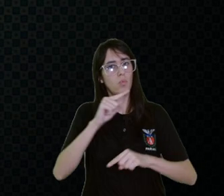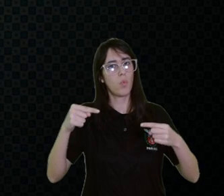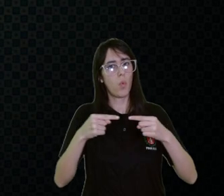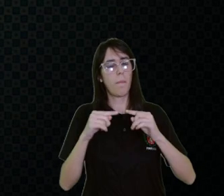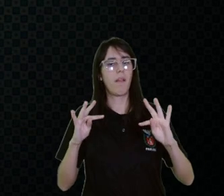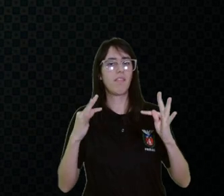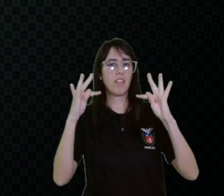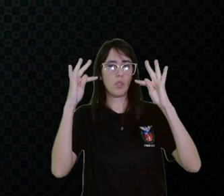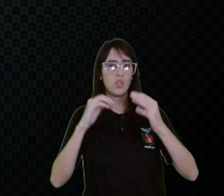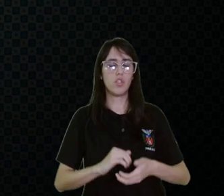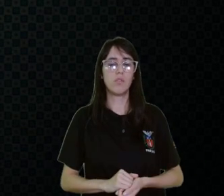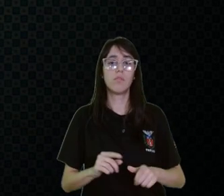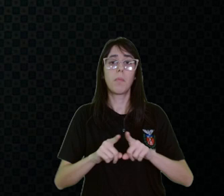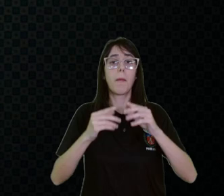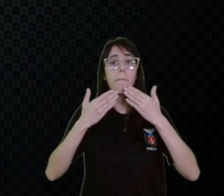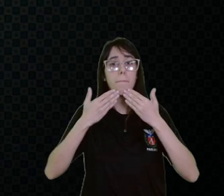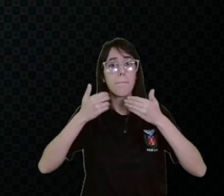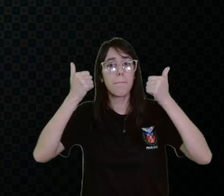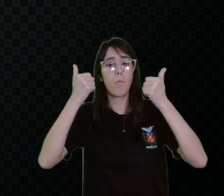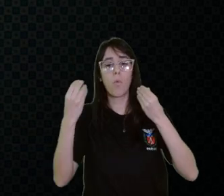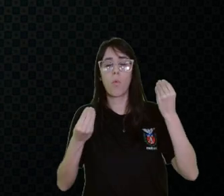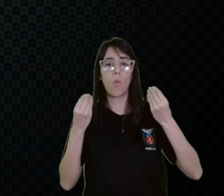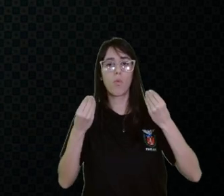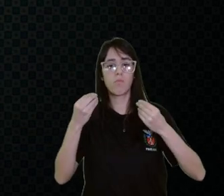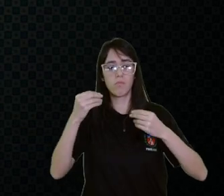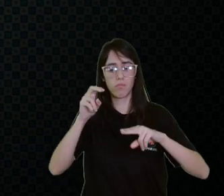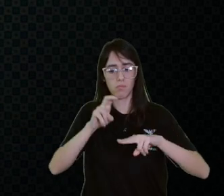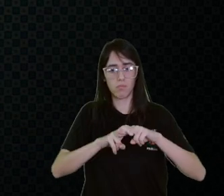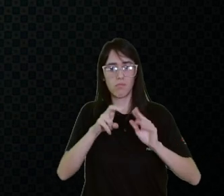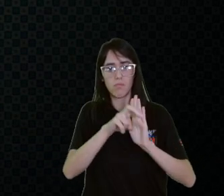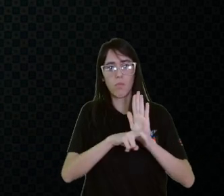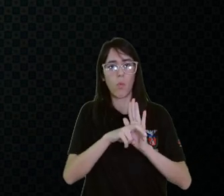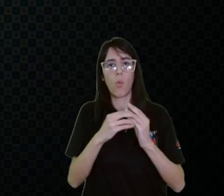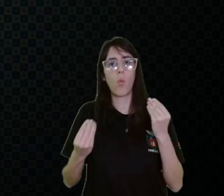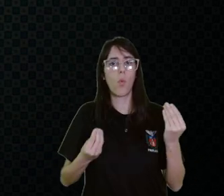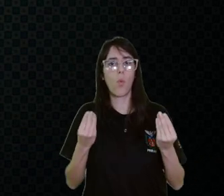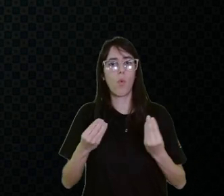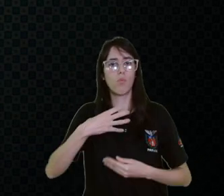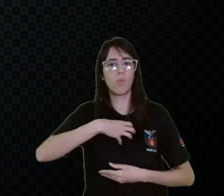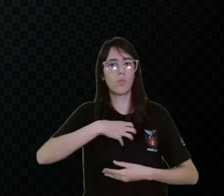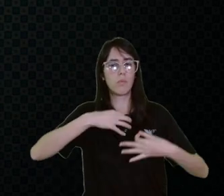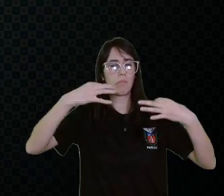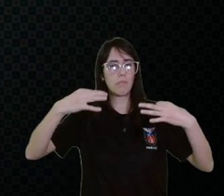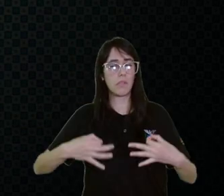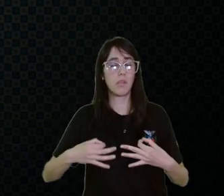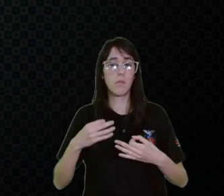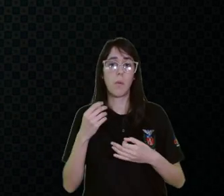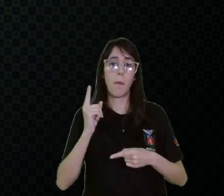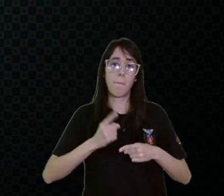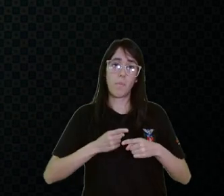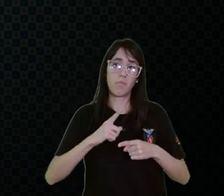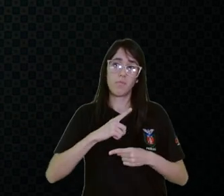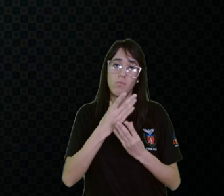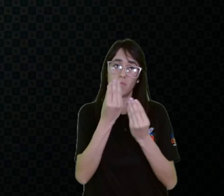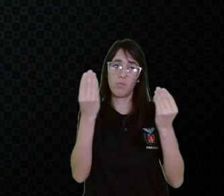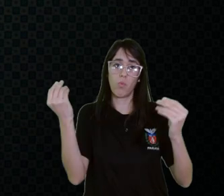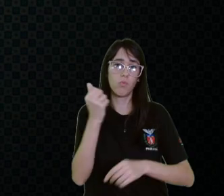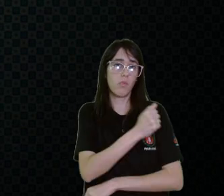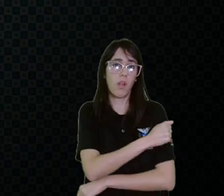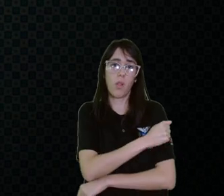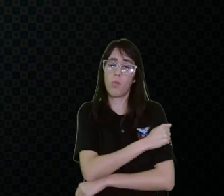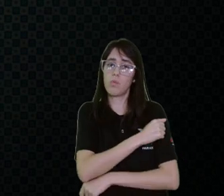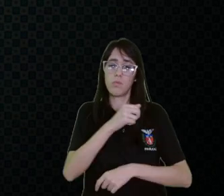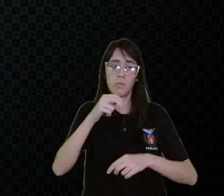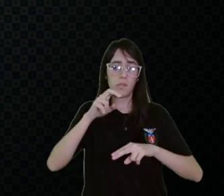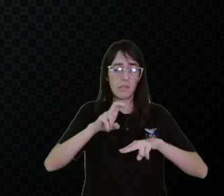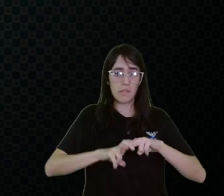então, melhorar o desempenho nessa cadeira de roda ou nessa cadeira, né, porque temos muitos estudantes que não podem sair da